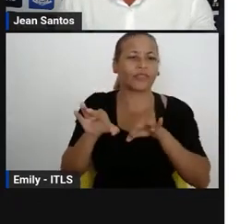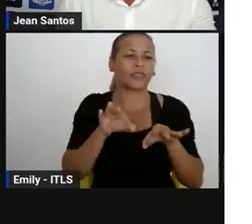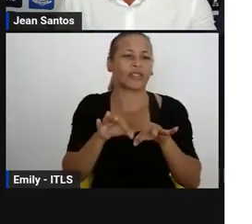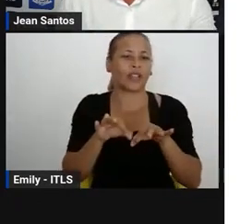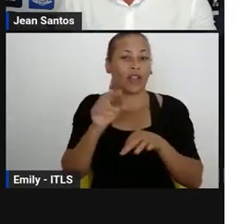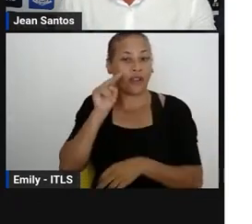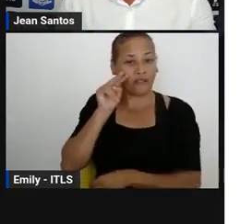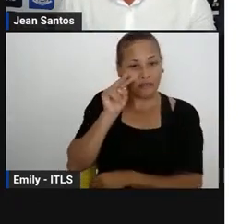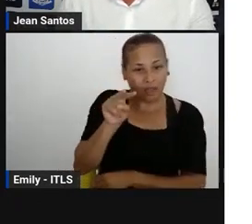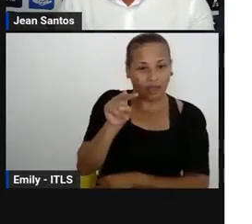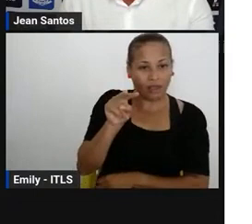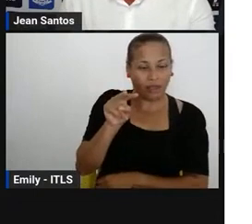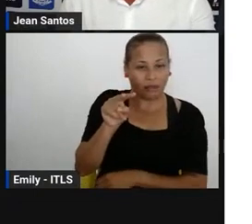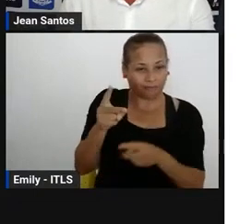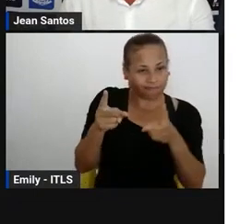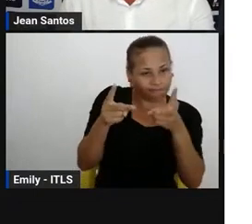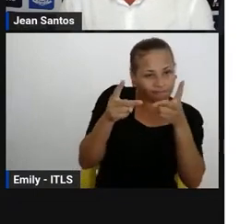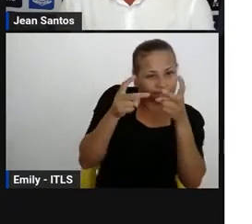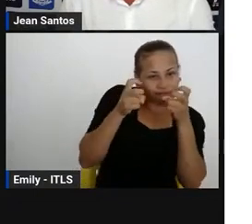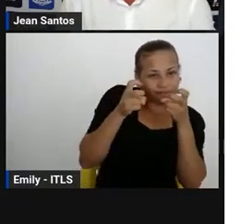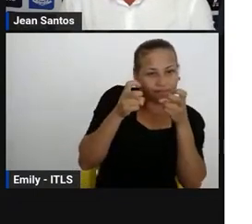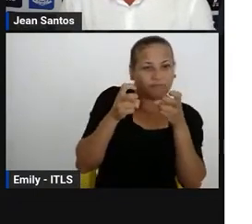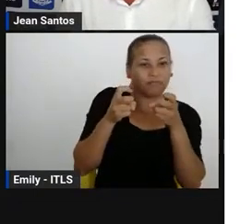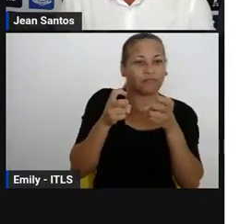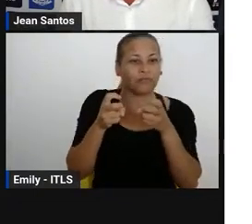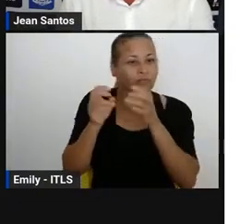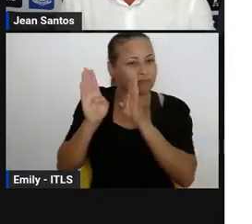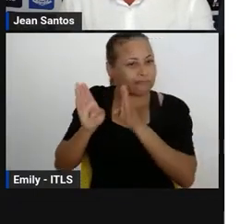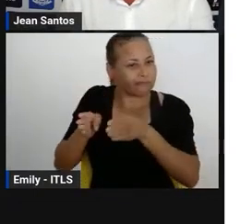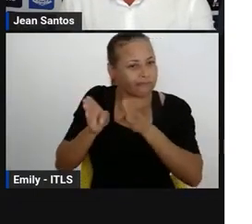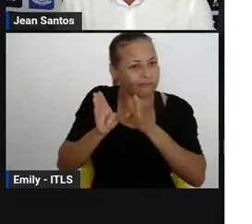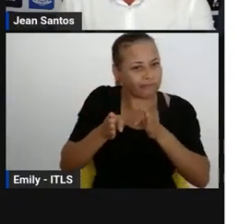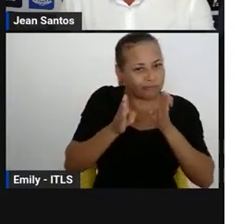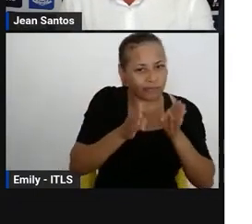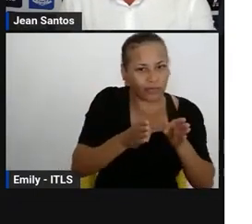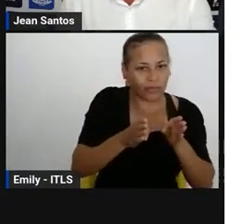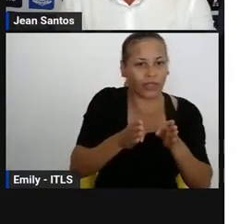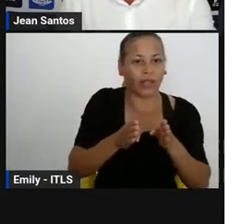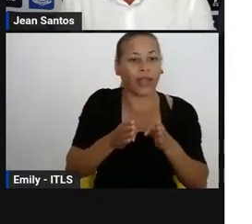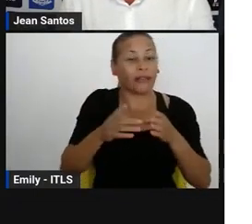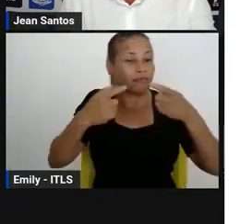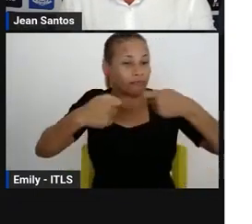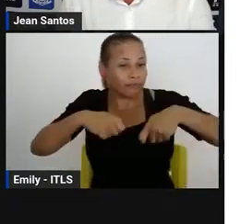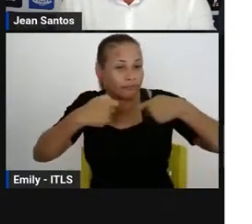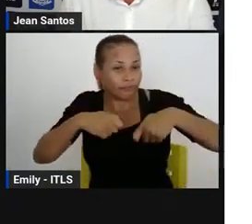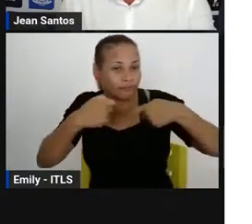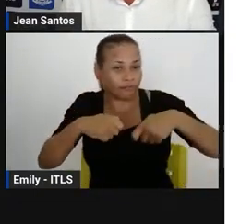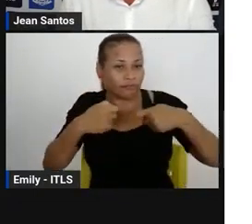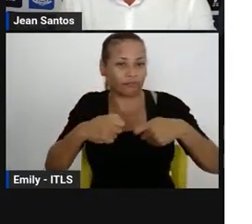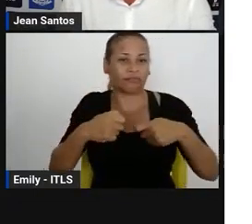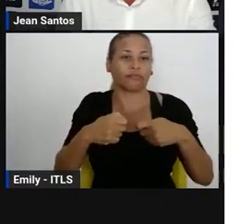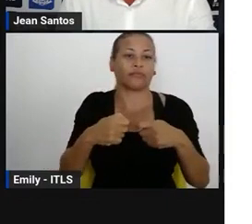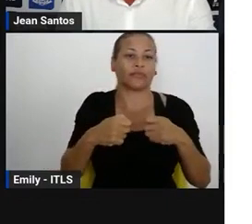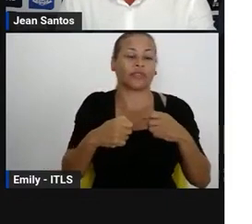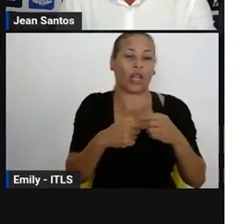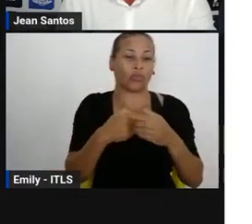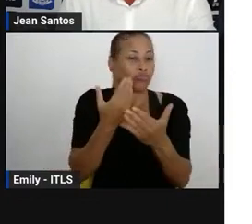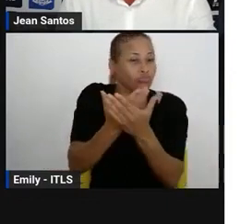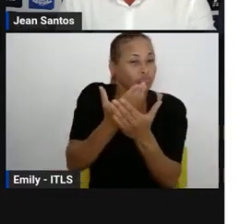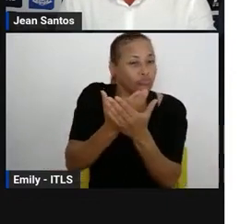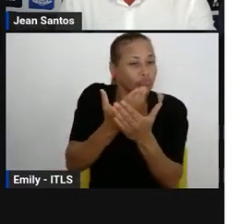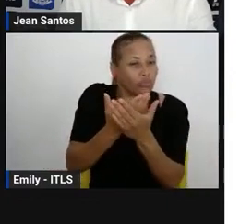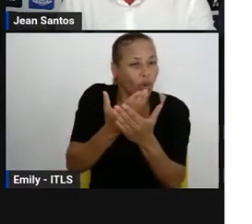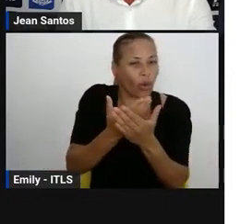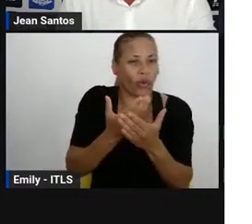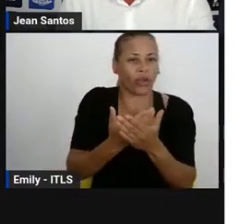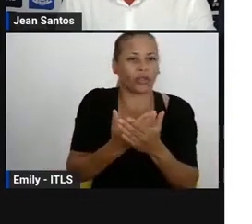consegue perceber que dentro das diversificadas, no primeiro ciclo de aprendizagem, você